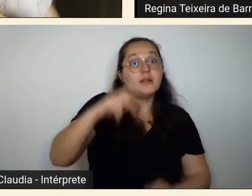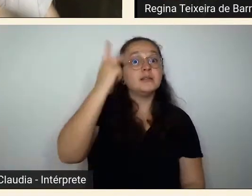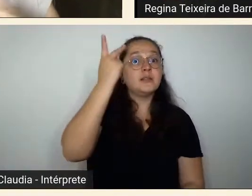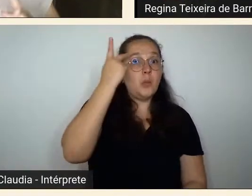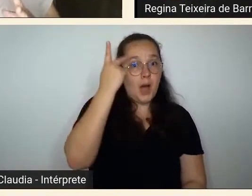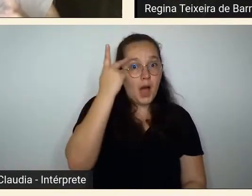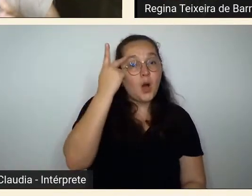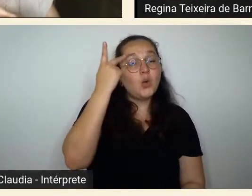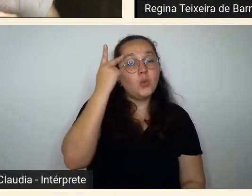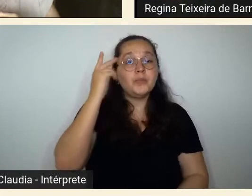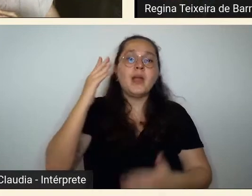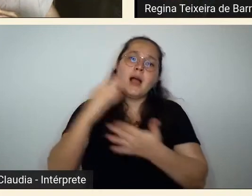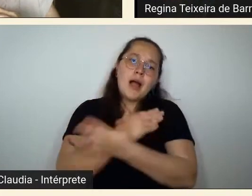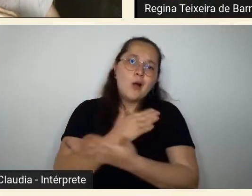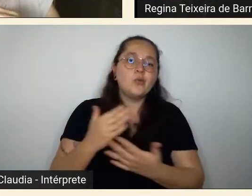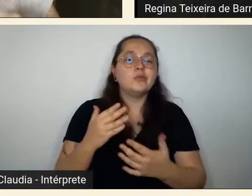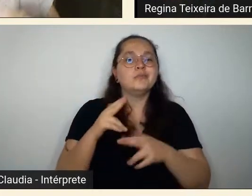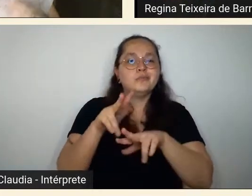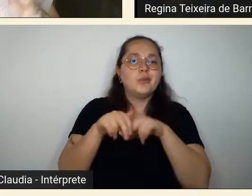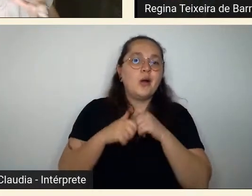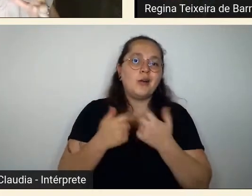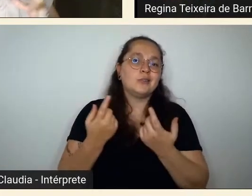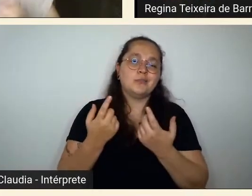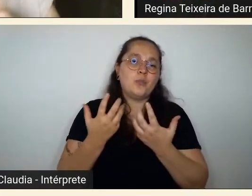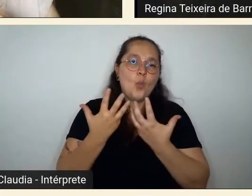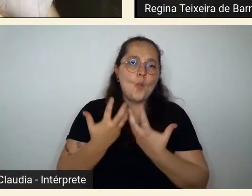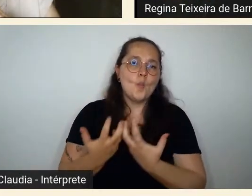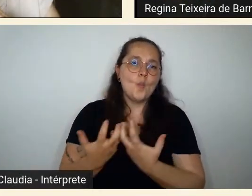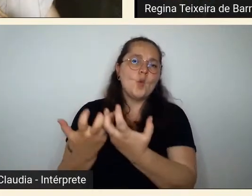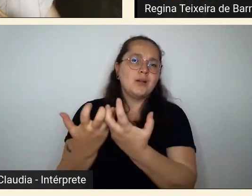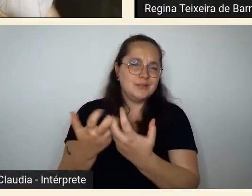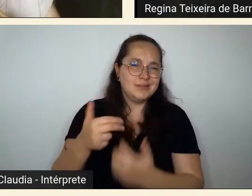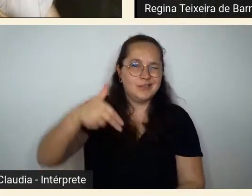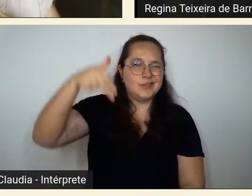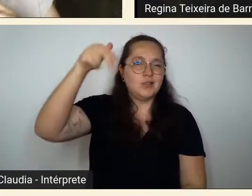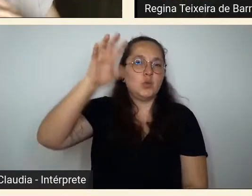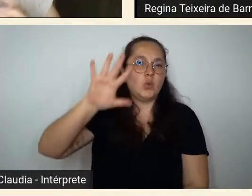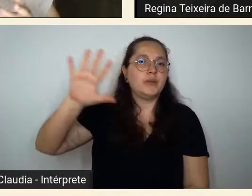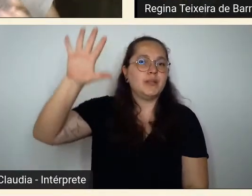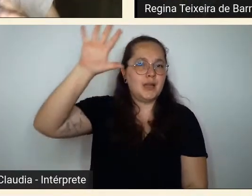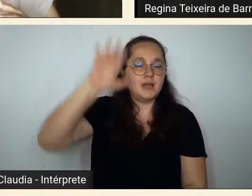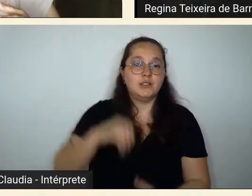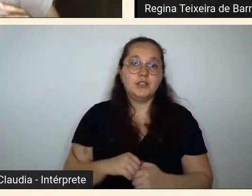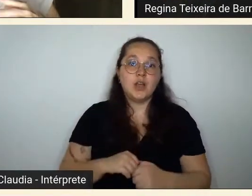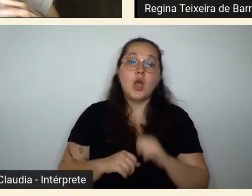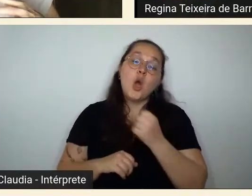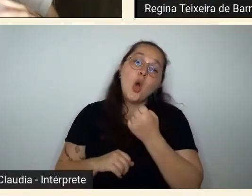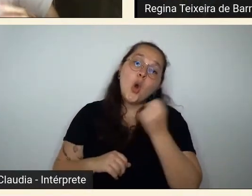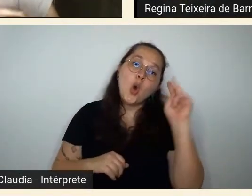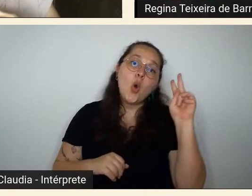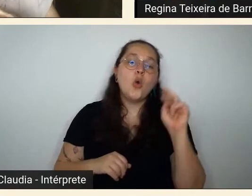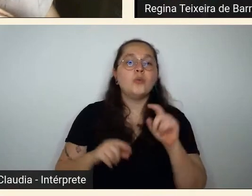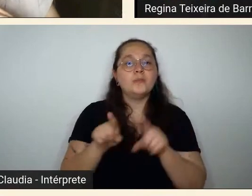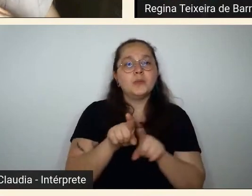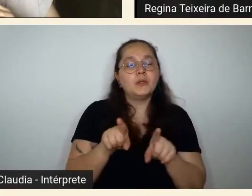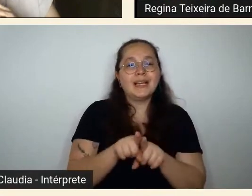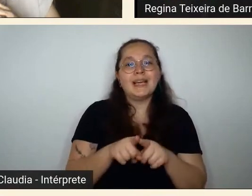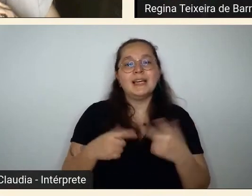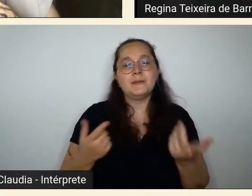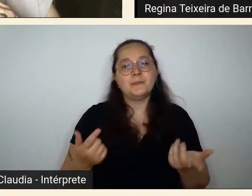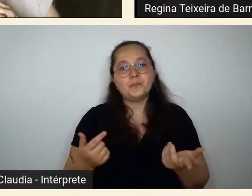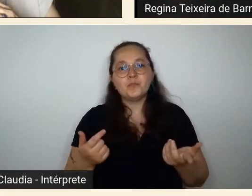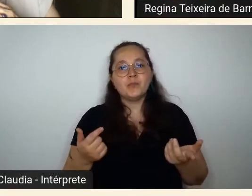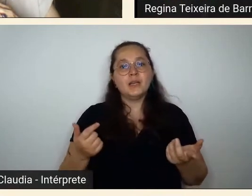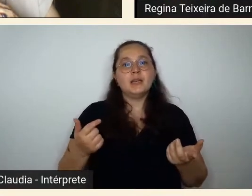seca no nordeste ou por outras razões ou mais chegadas dos